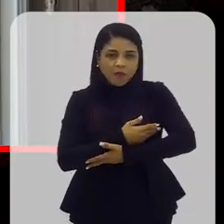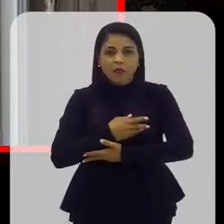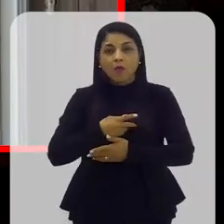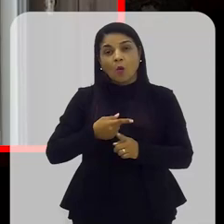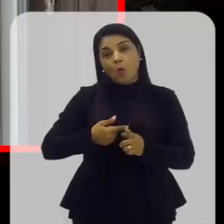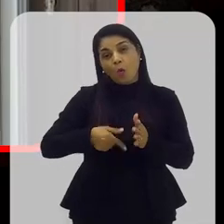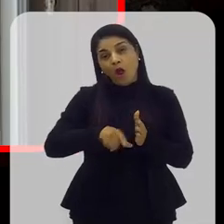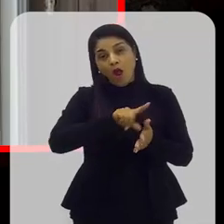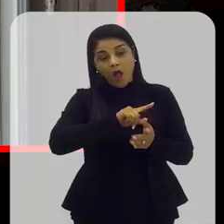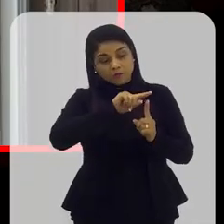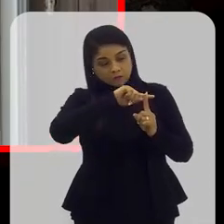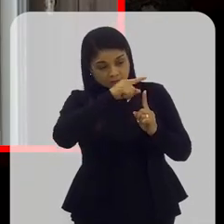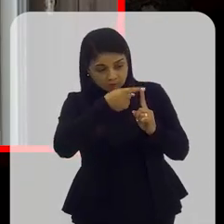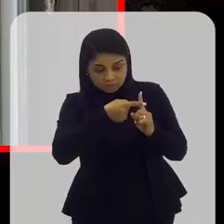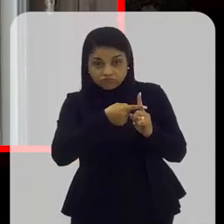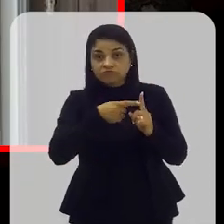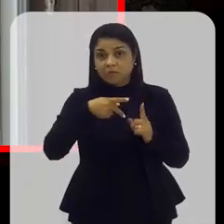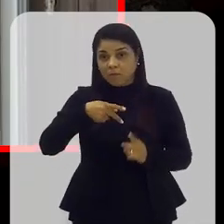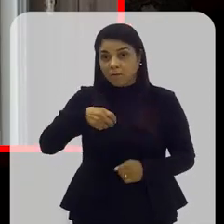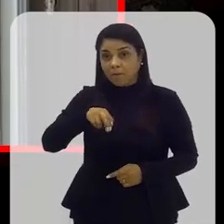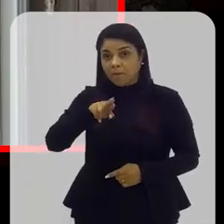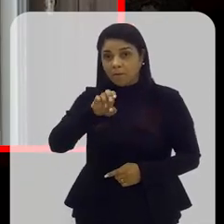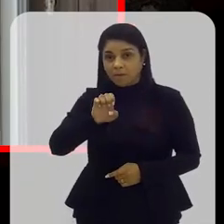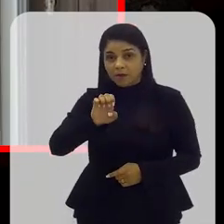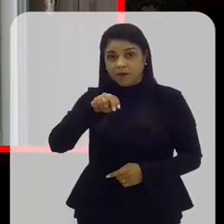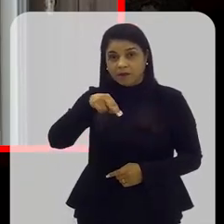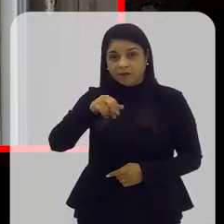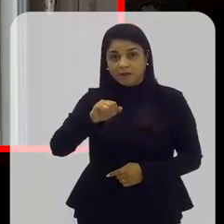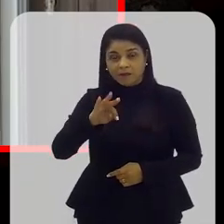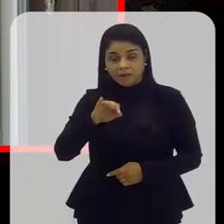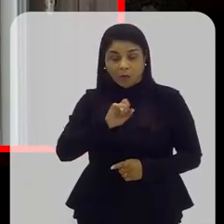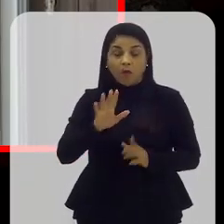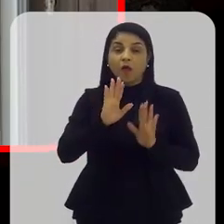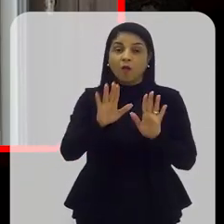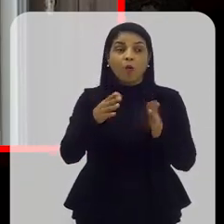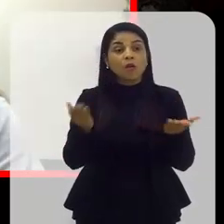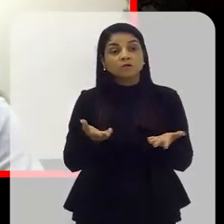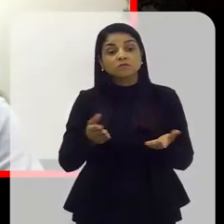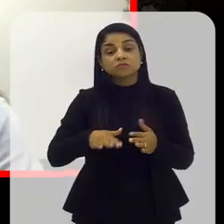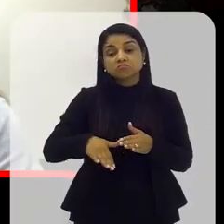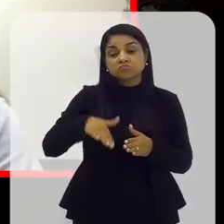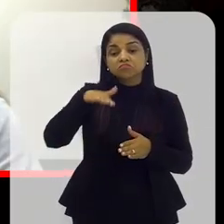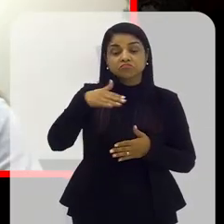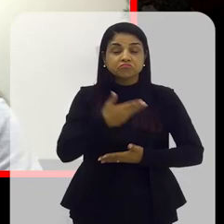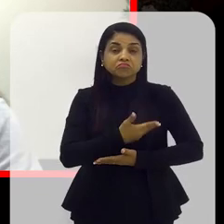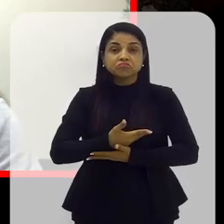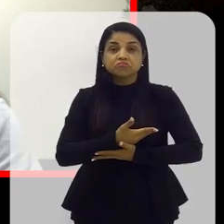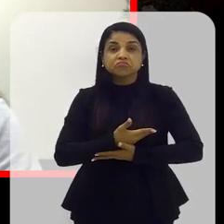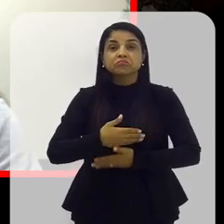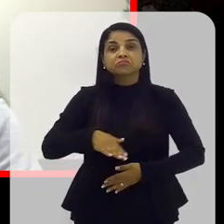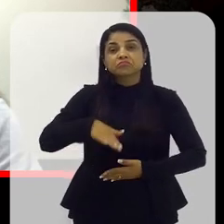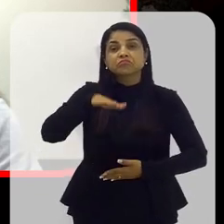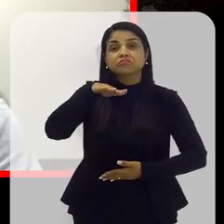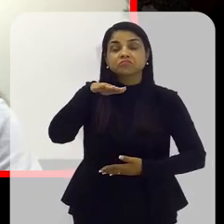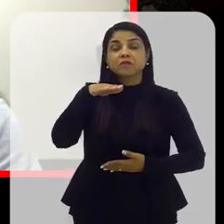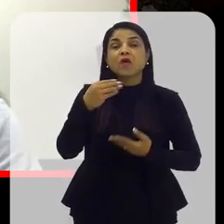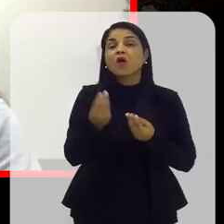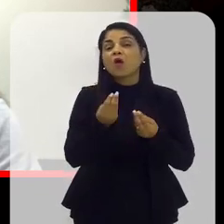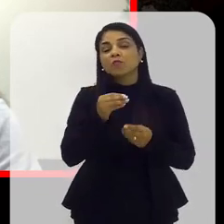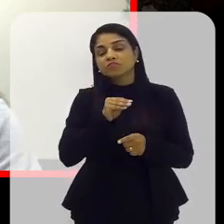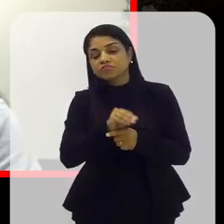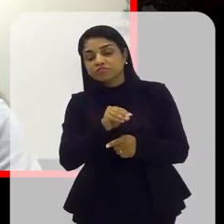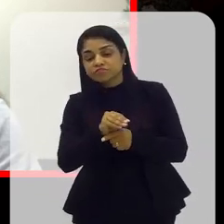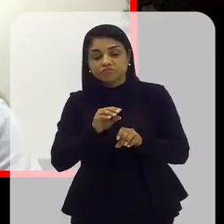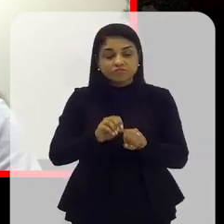um bebê. Depois que ela, de fato, é uma criança ali, já está, qual é o tipo de alimentação que essa criança, ela precisa ser educada a ter